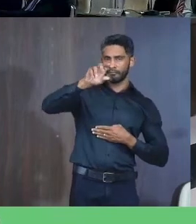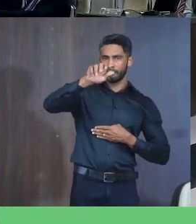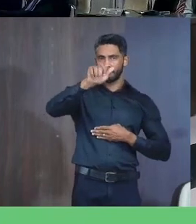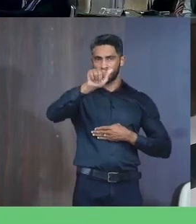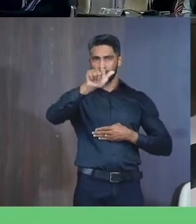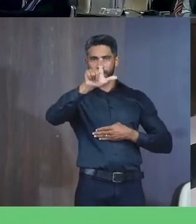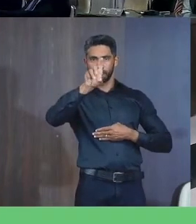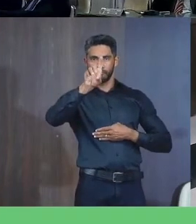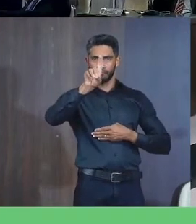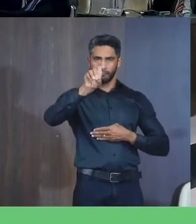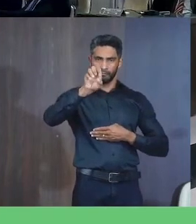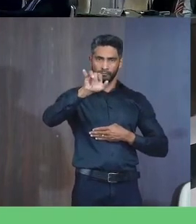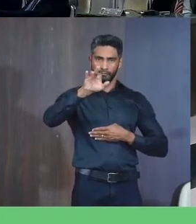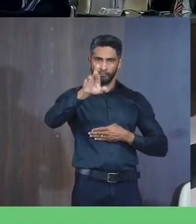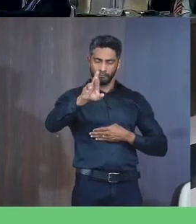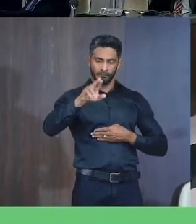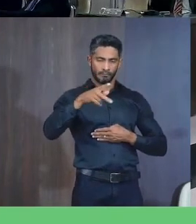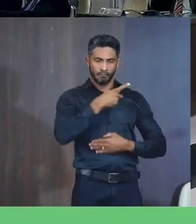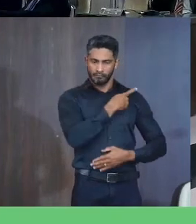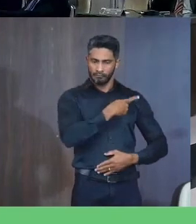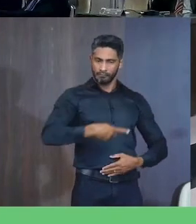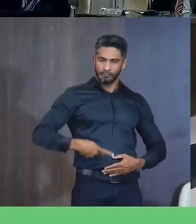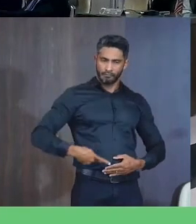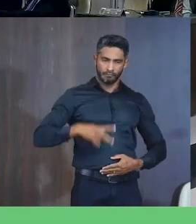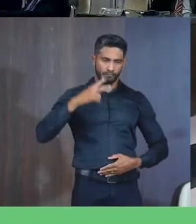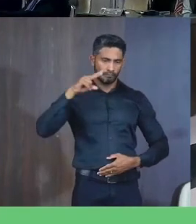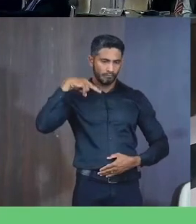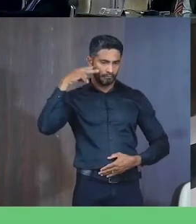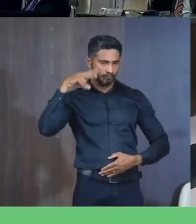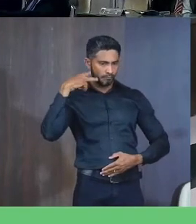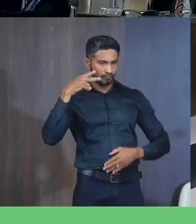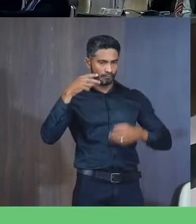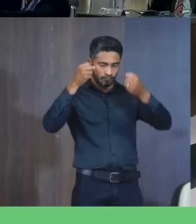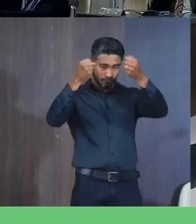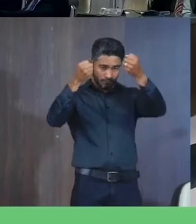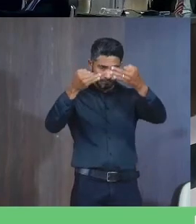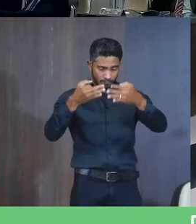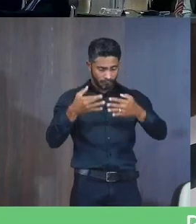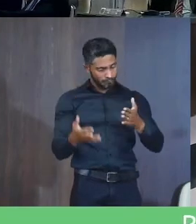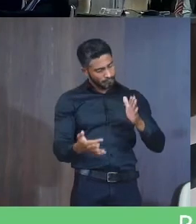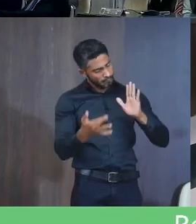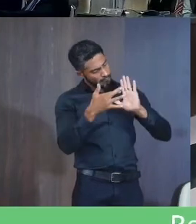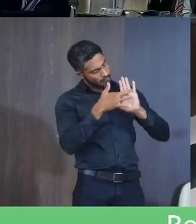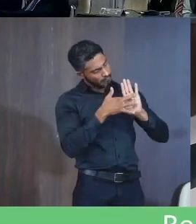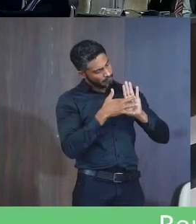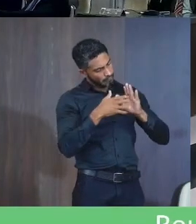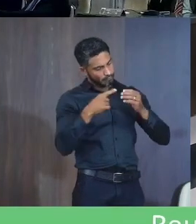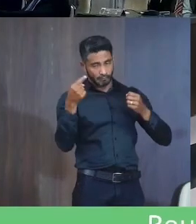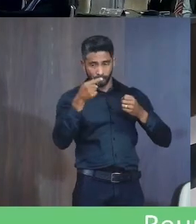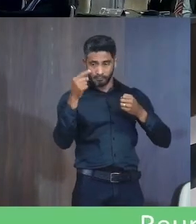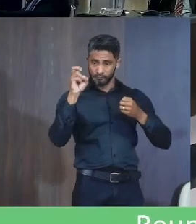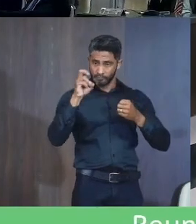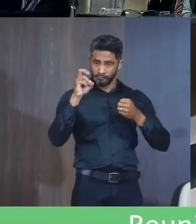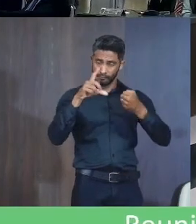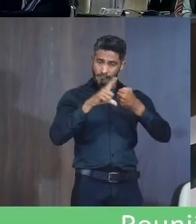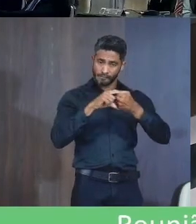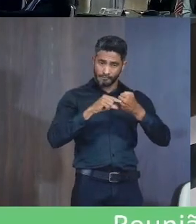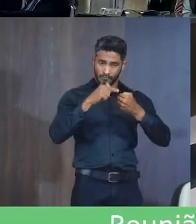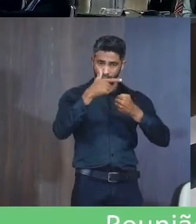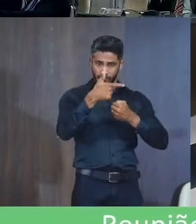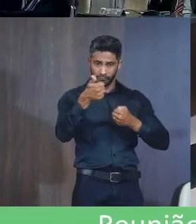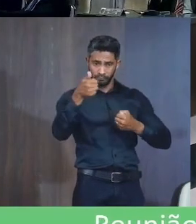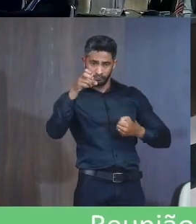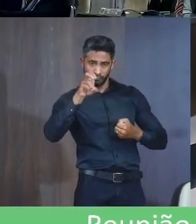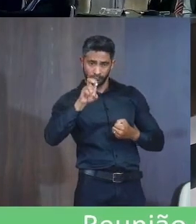Excelentíssimo Senhor Presidente O vereador Que subscreve Vem na forma regimental Com base No parágrafo 5º Do artigo 215 Do